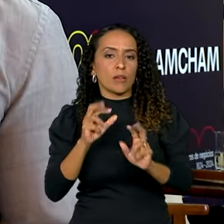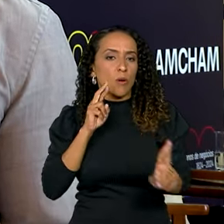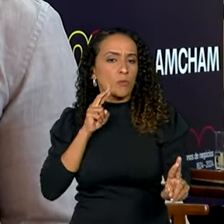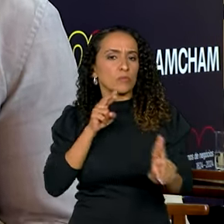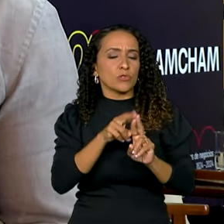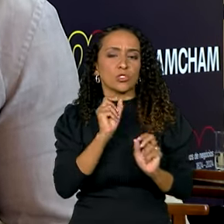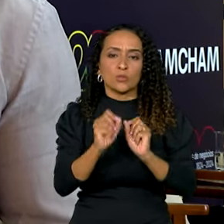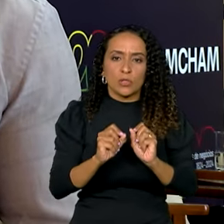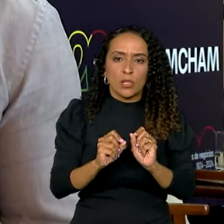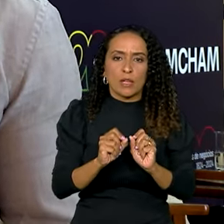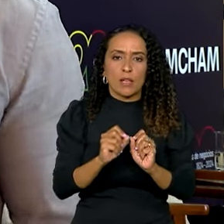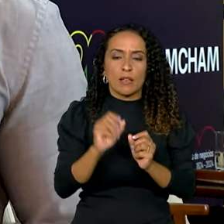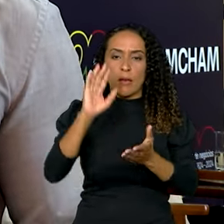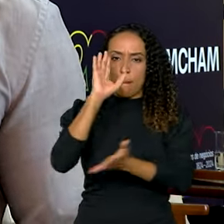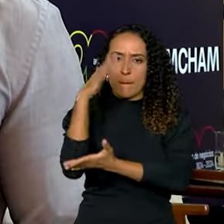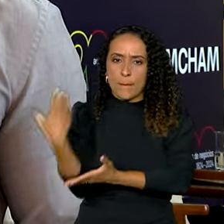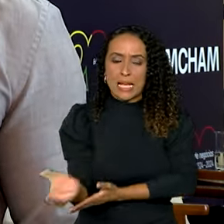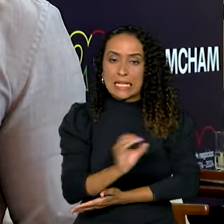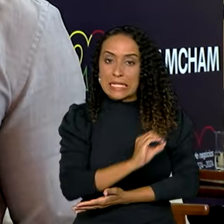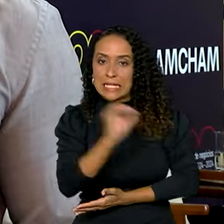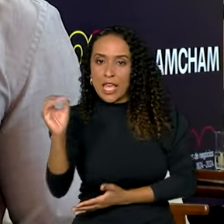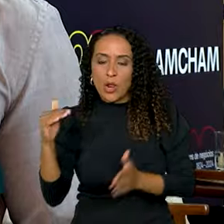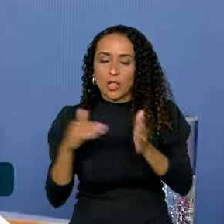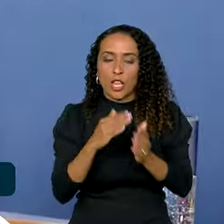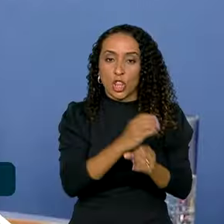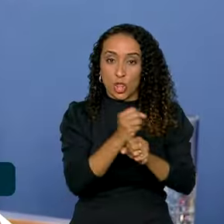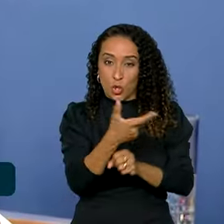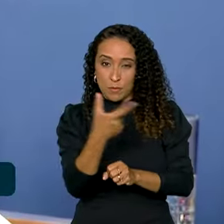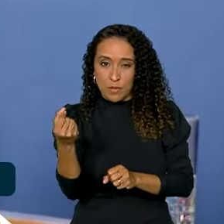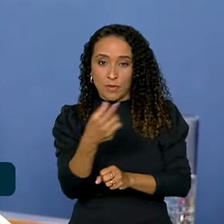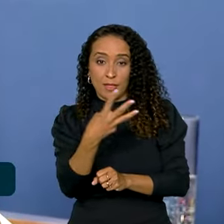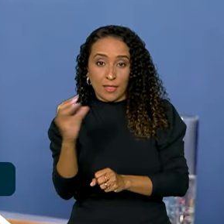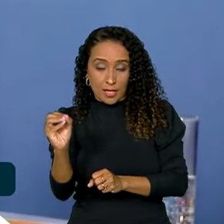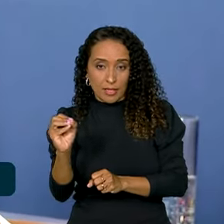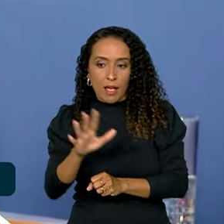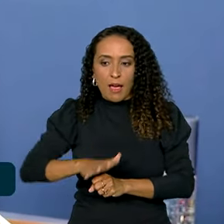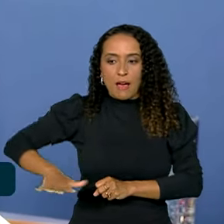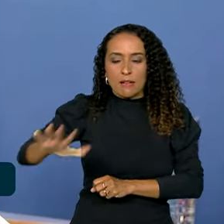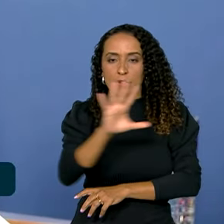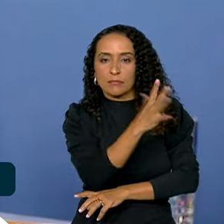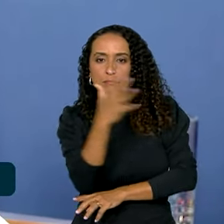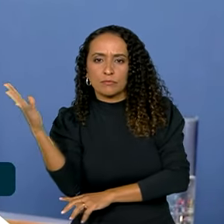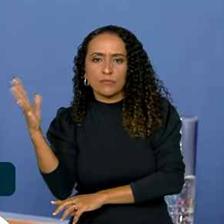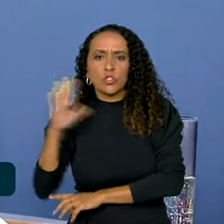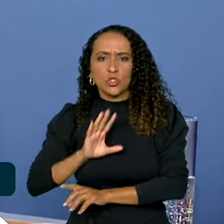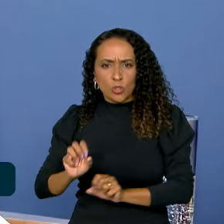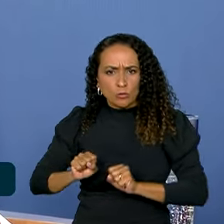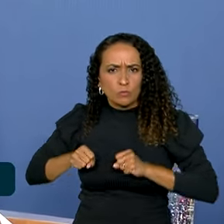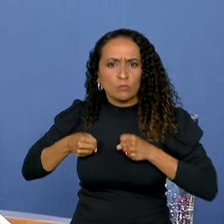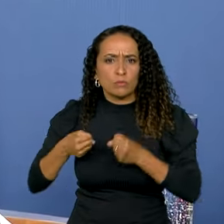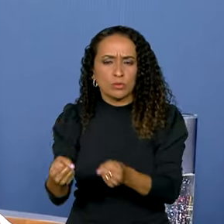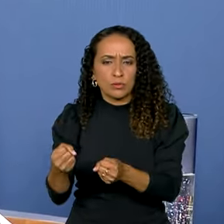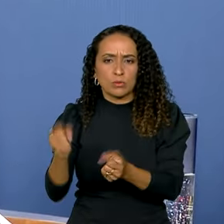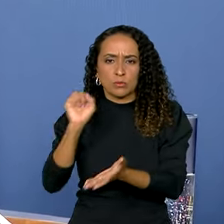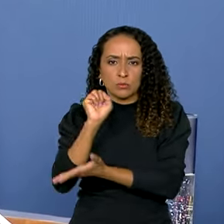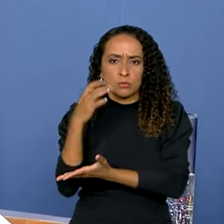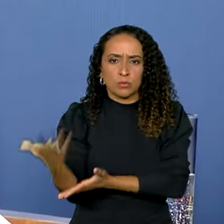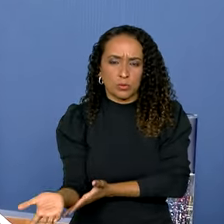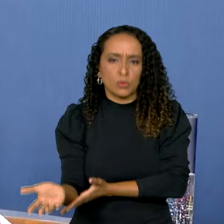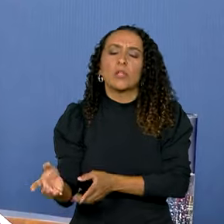desmatamento zero até 2030. Na área ambiental, estamos combatendo o desmatamento,